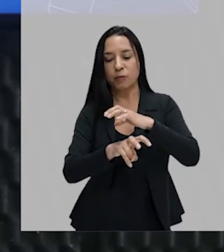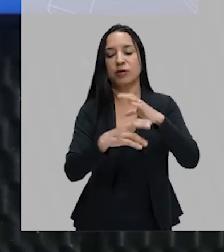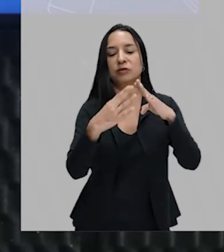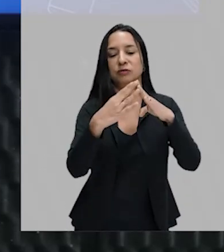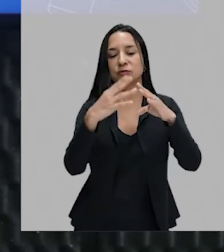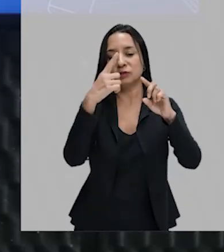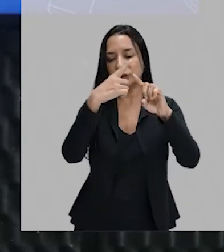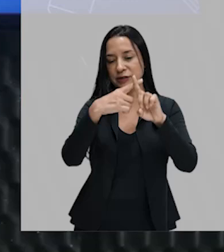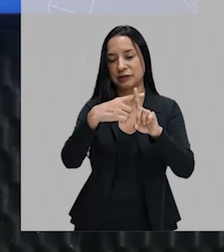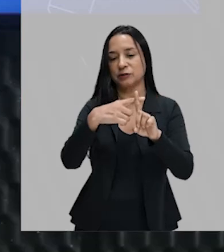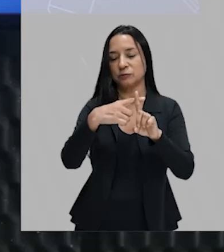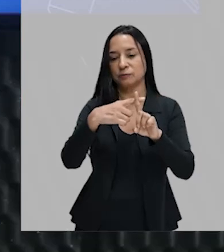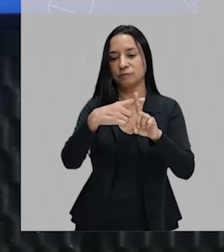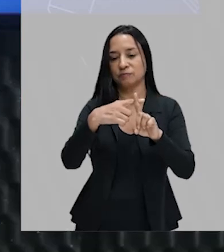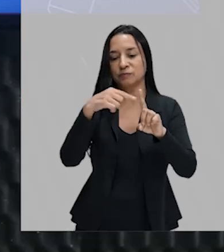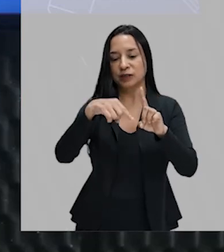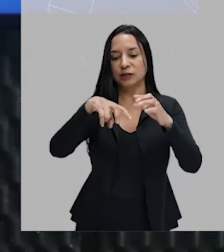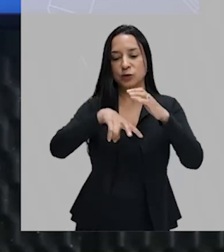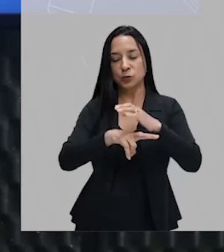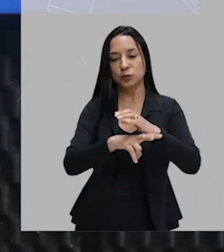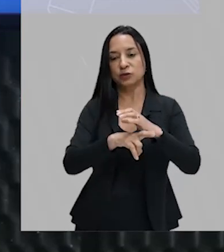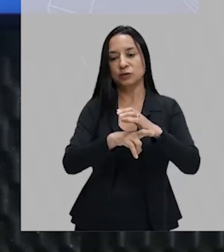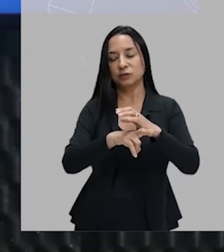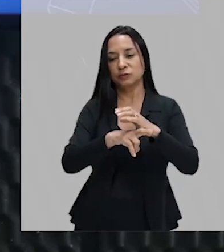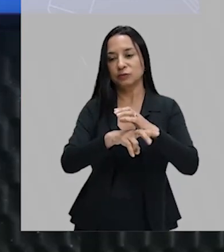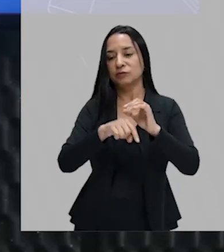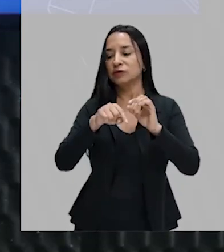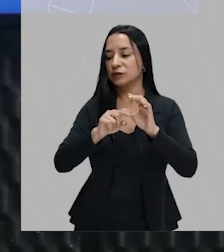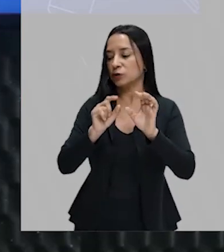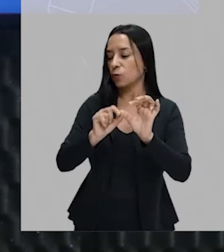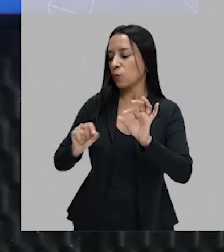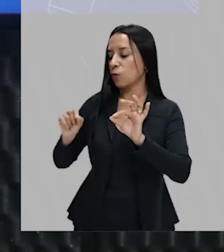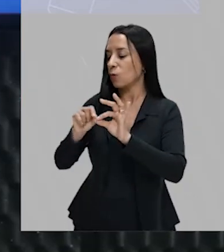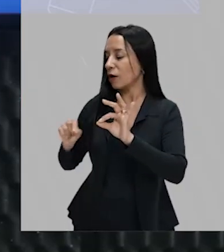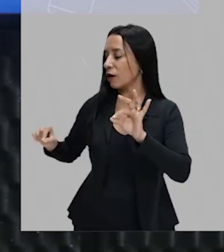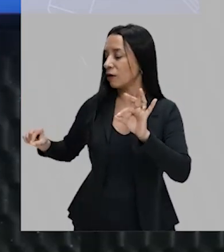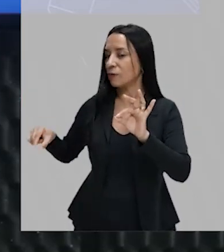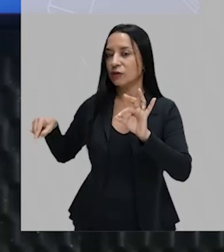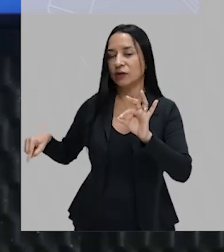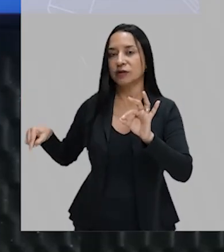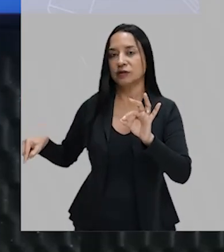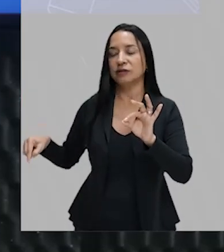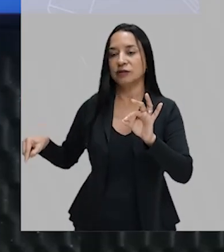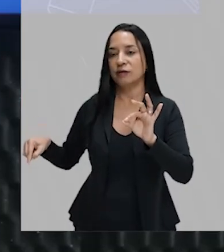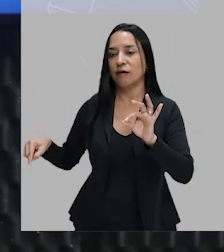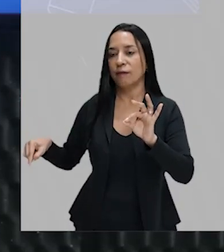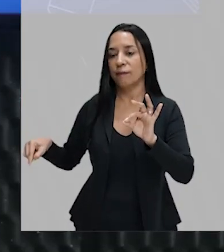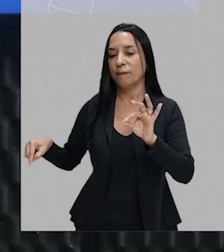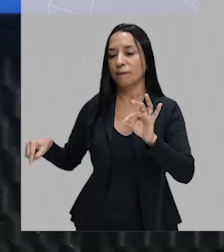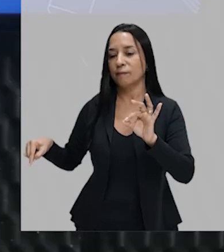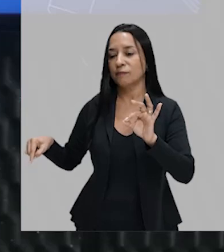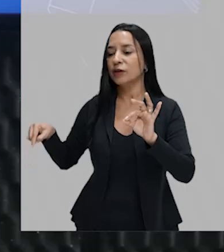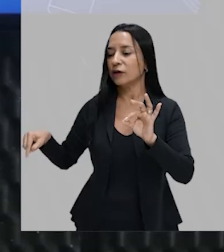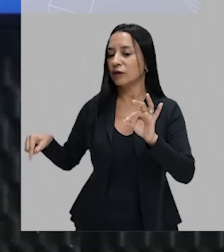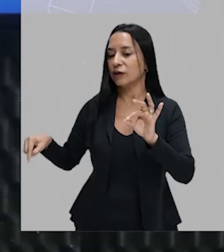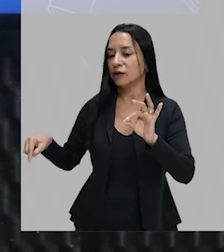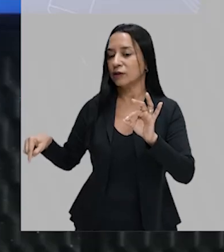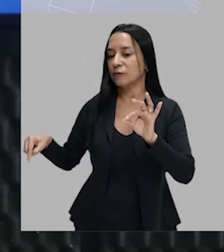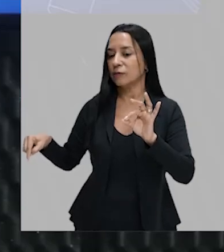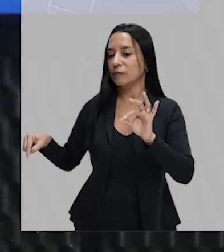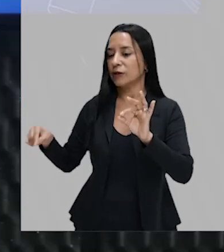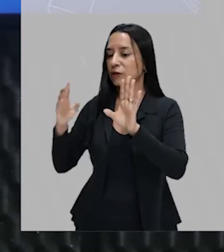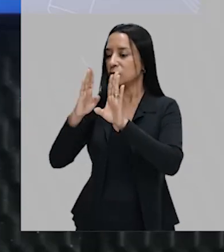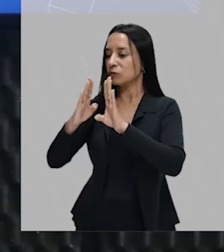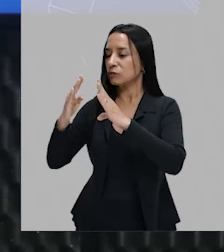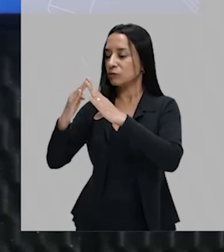São Pantaleão, lá no centro, e que o rabo termina lá embaixo da biblioteca,